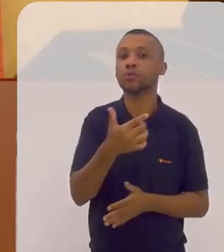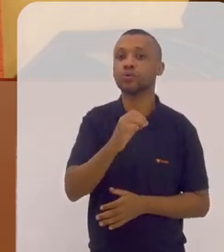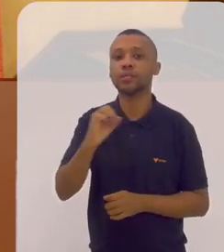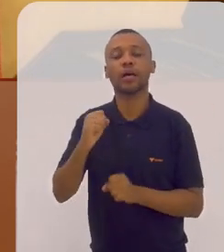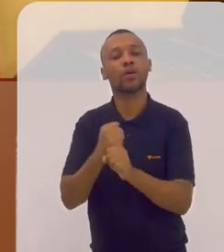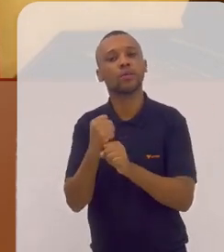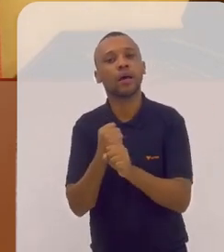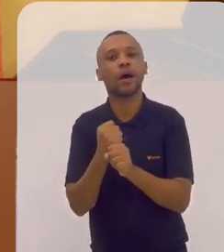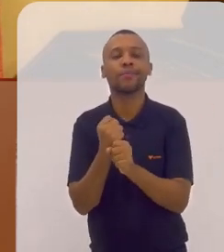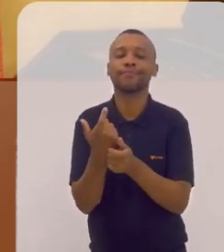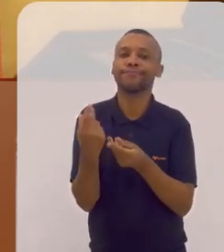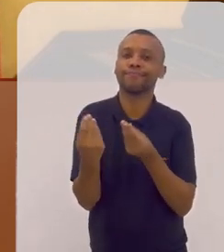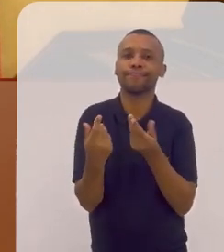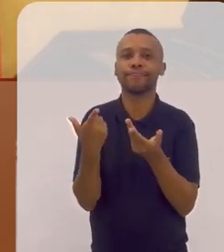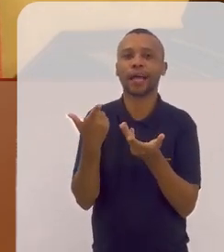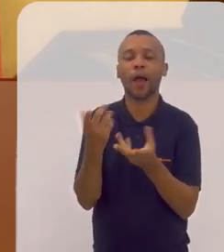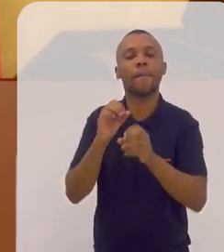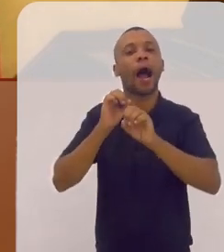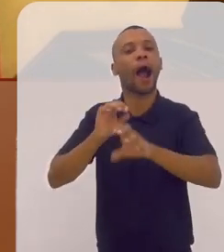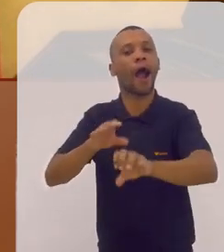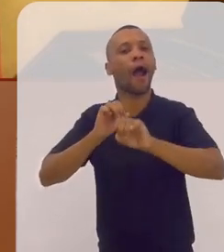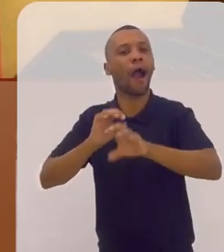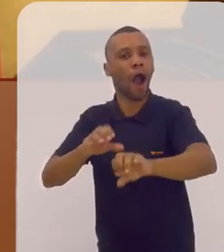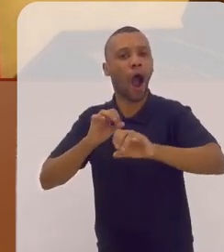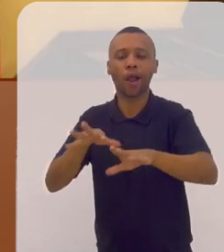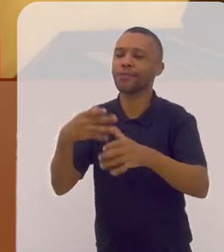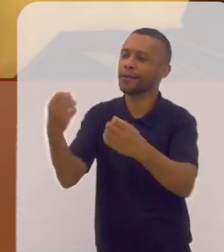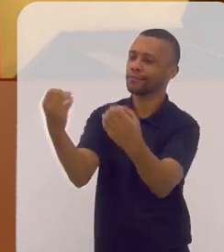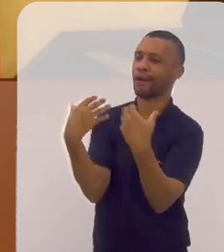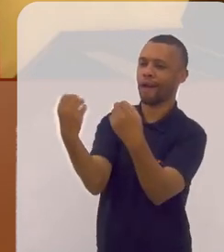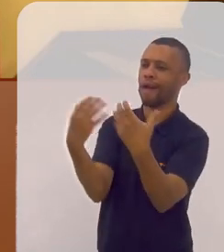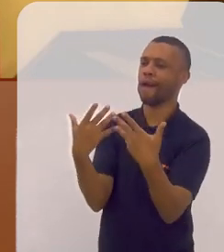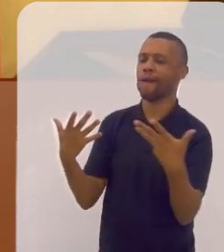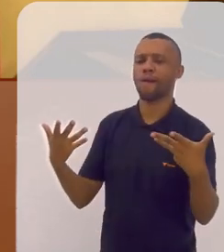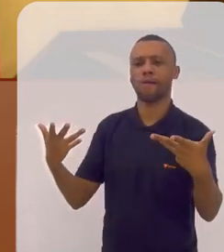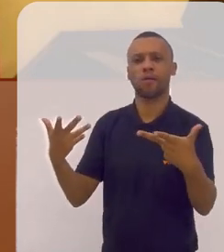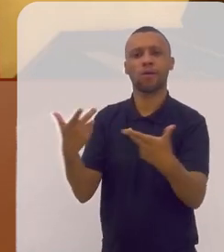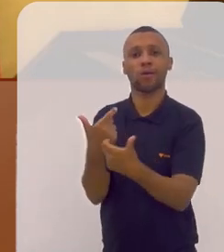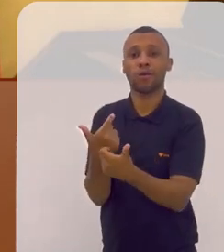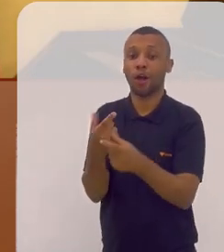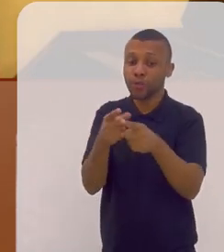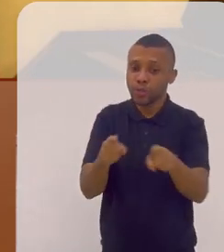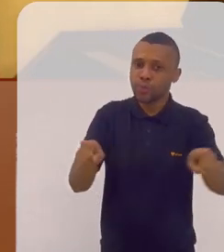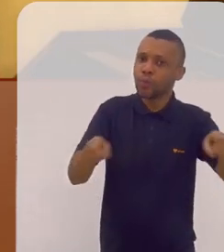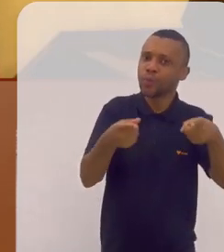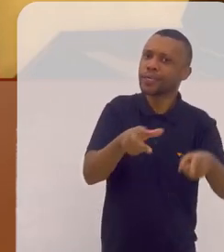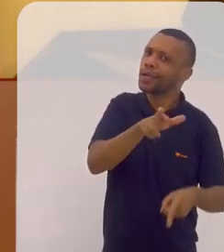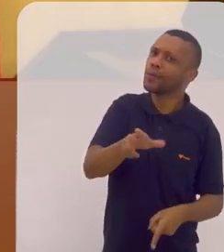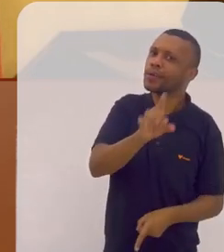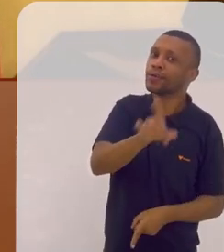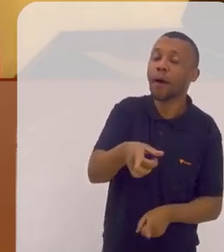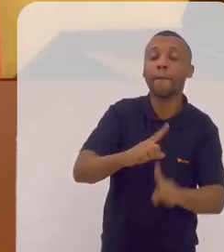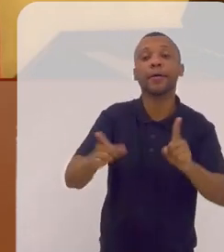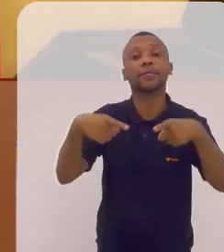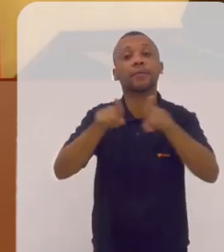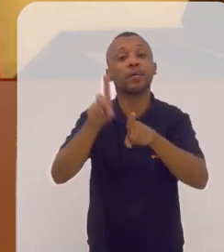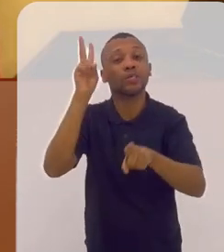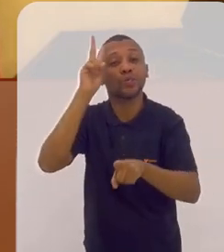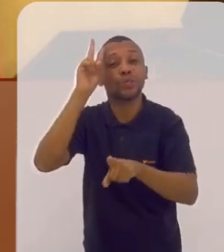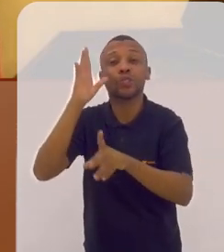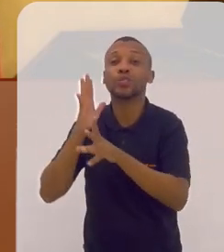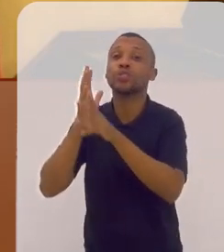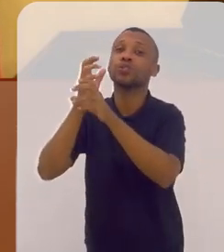do Bicentenário acaba sendo uma aula, né você está dando aula para a gente aqui não só de música mas de